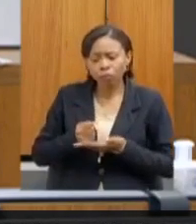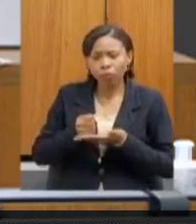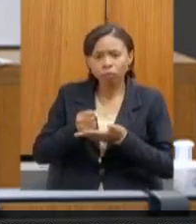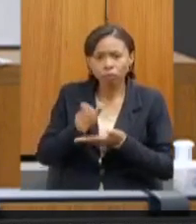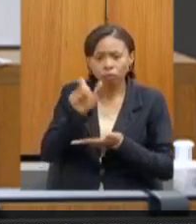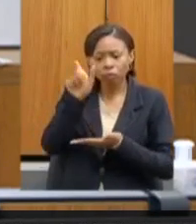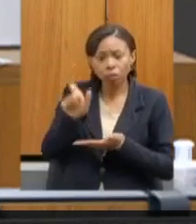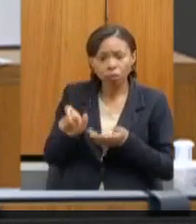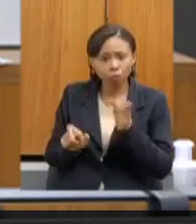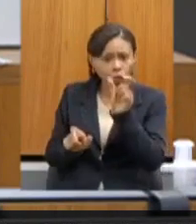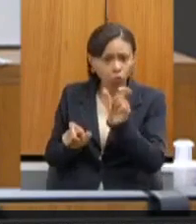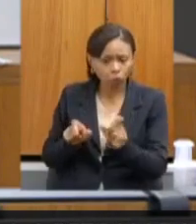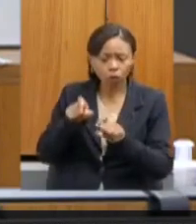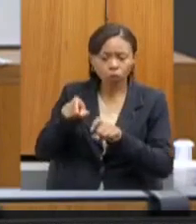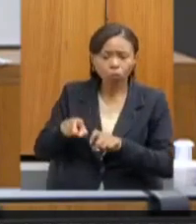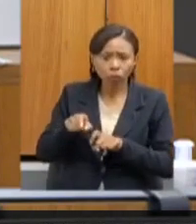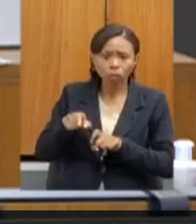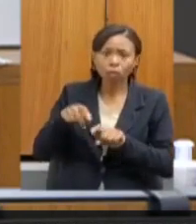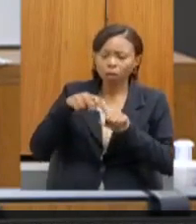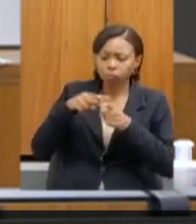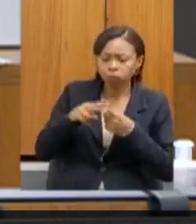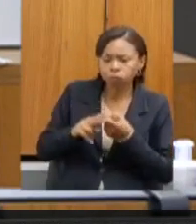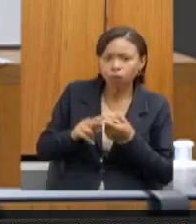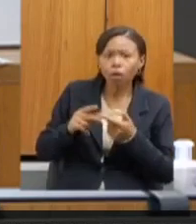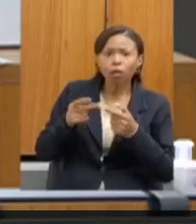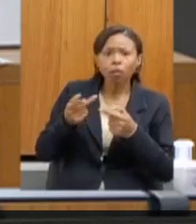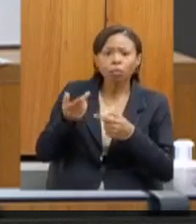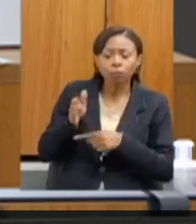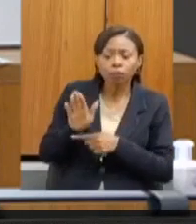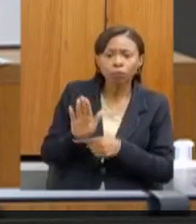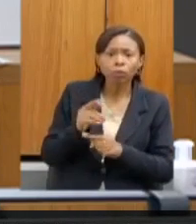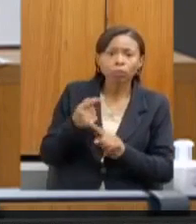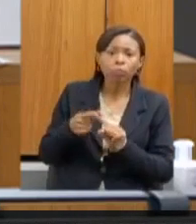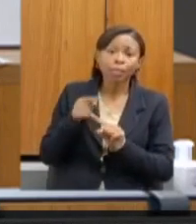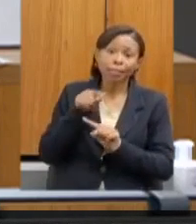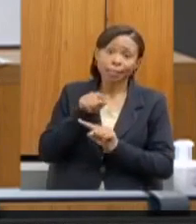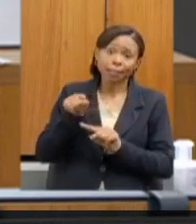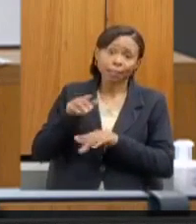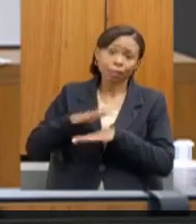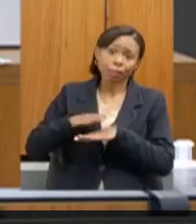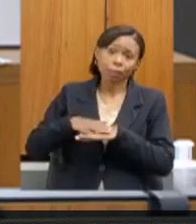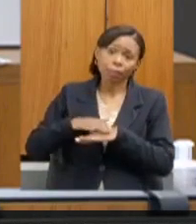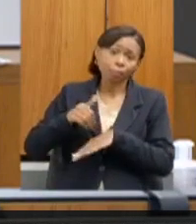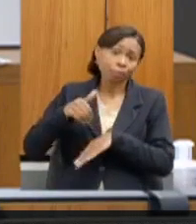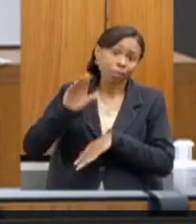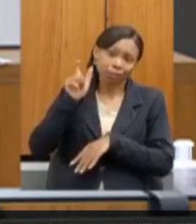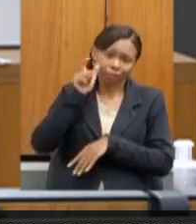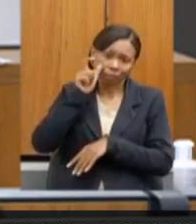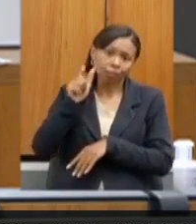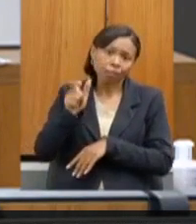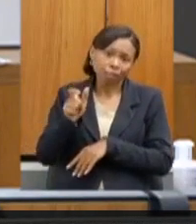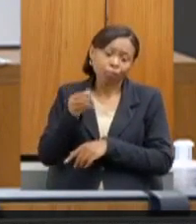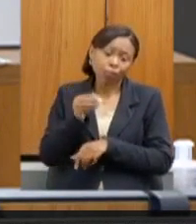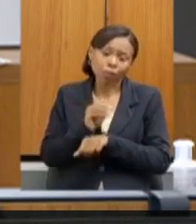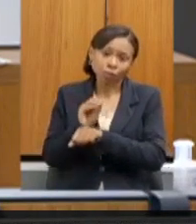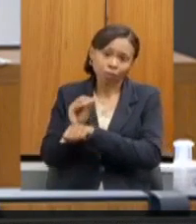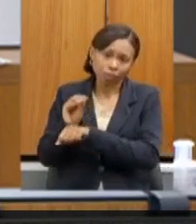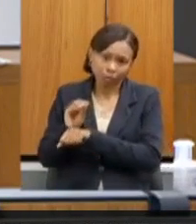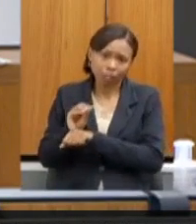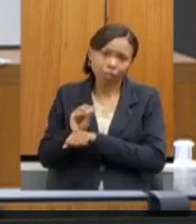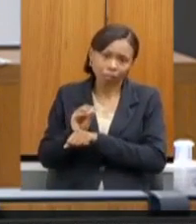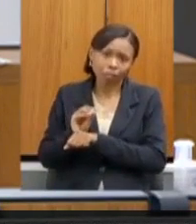regulares, porque eles são os maiores interessados, como o senhor disse, na preservação, porque a sustentabilidade da produção